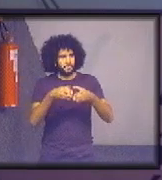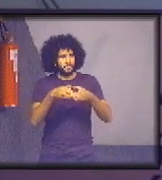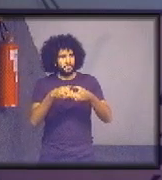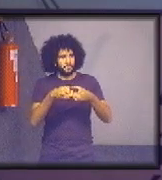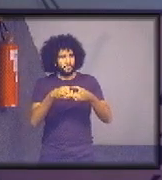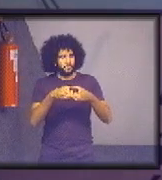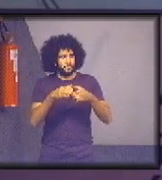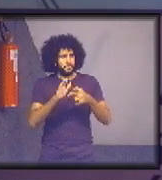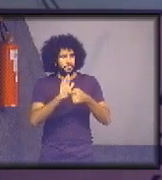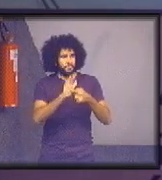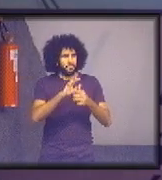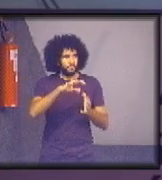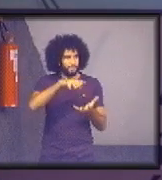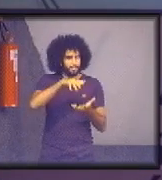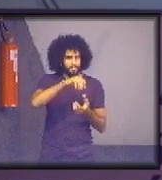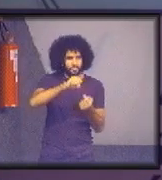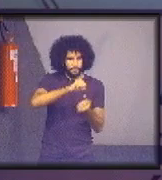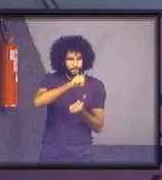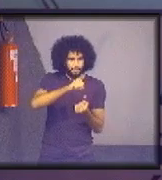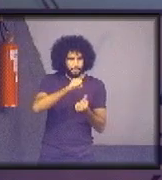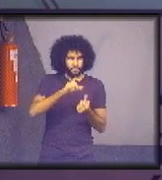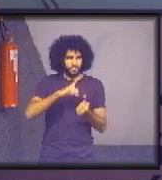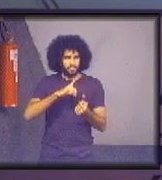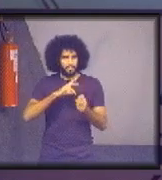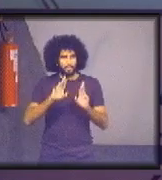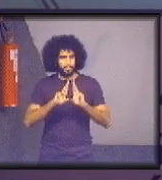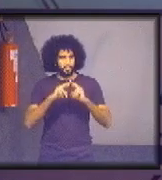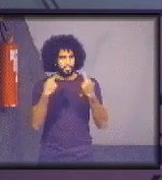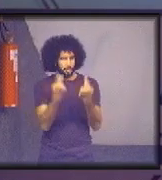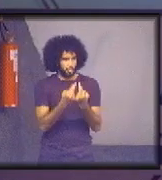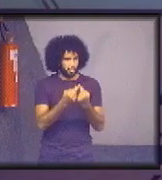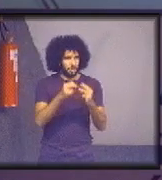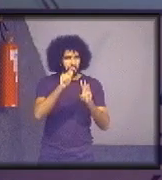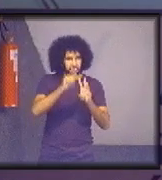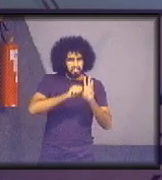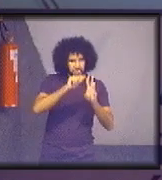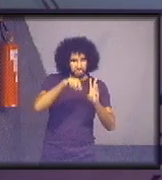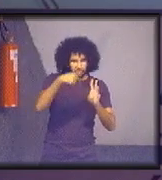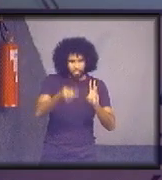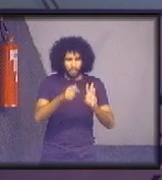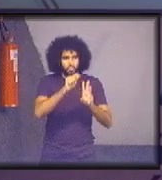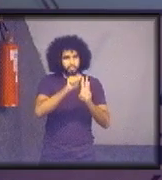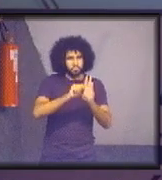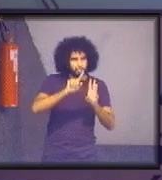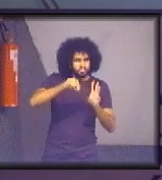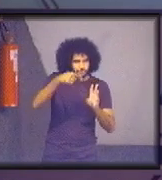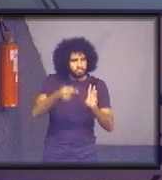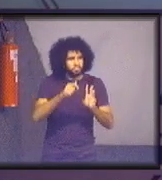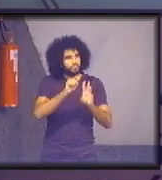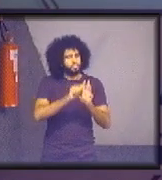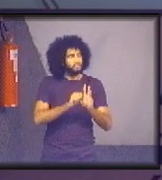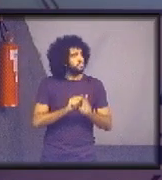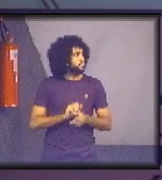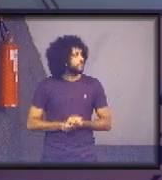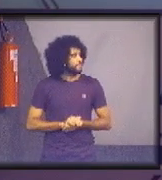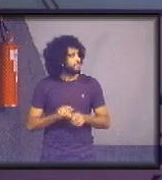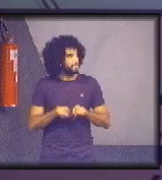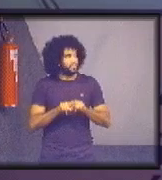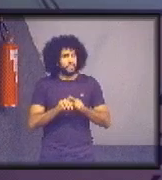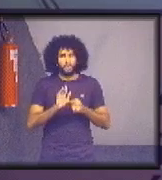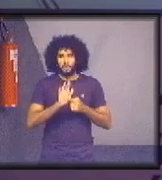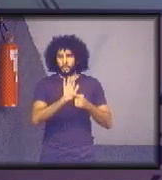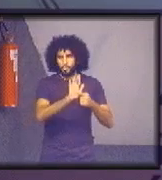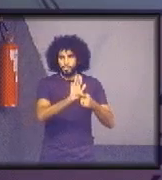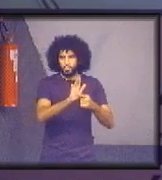Logística Sustentável do Tribunal, que é um comitê que se une a cada três meses, com competências específicas. E apresentamos essa